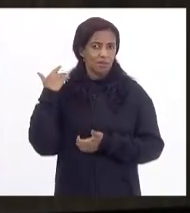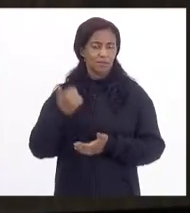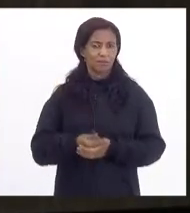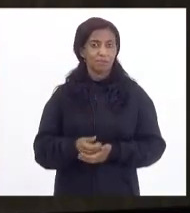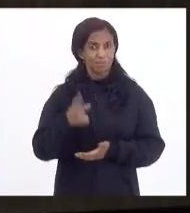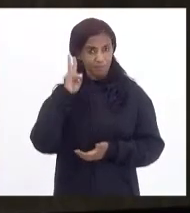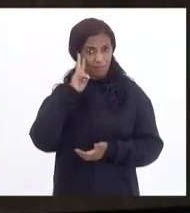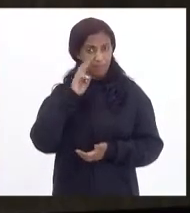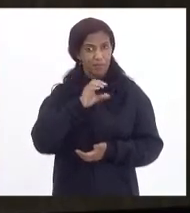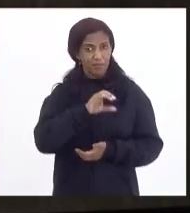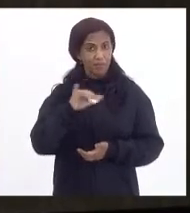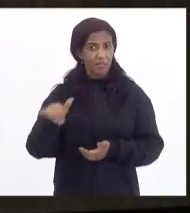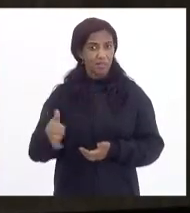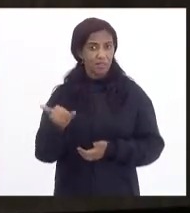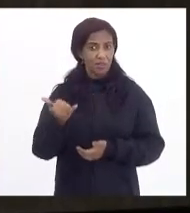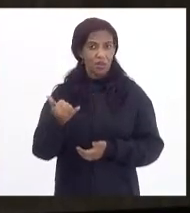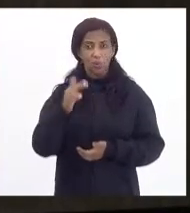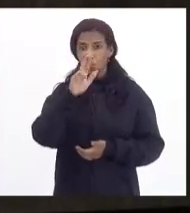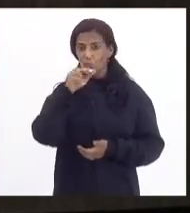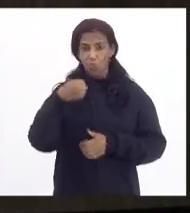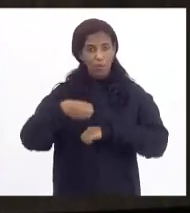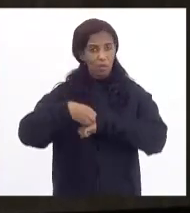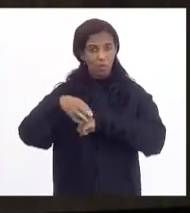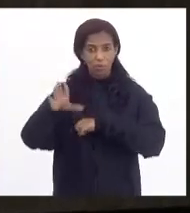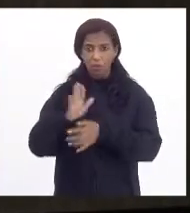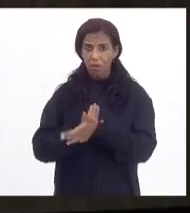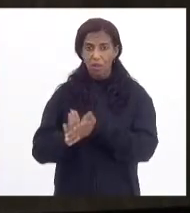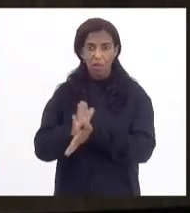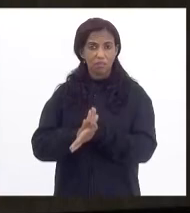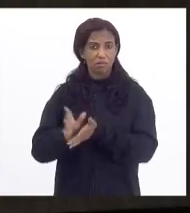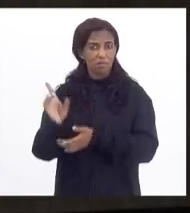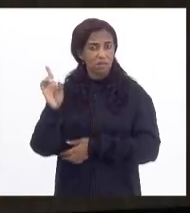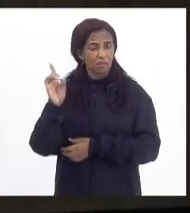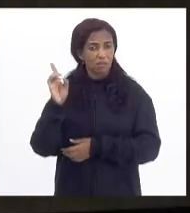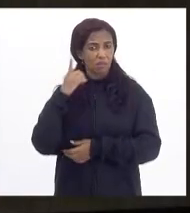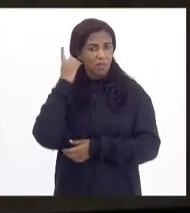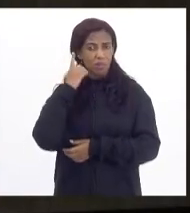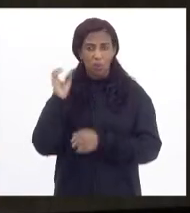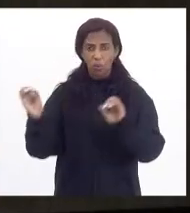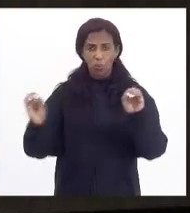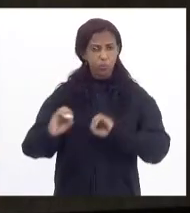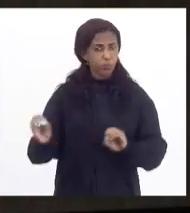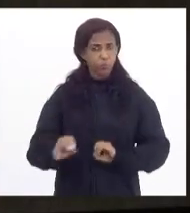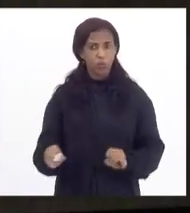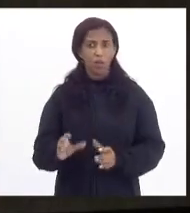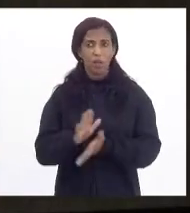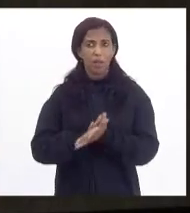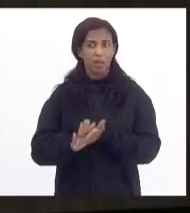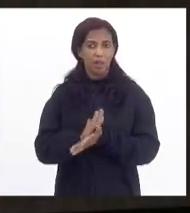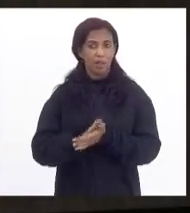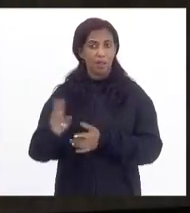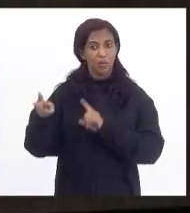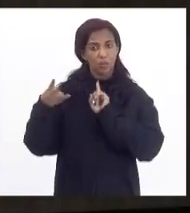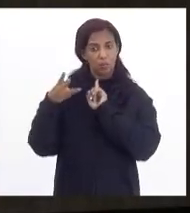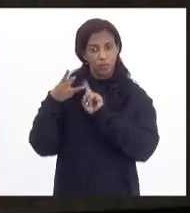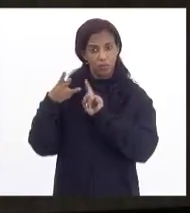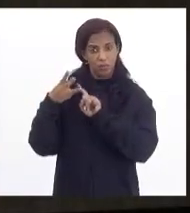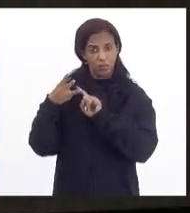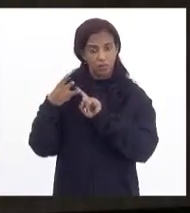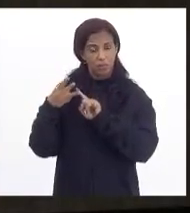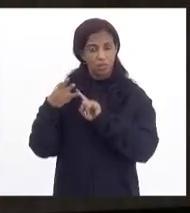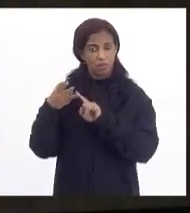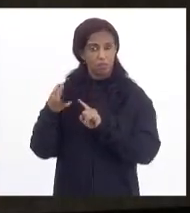Eu quero lembrar que a CCJ não mandava para os deputados nenhum substitutivo. Eu estou no meu terceiro mandato